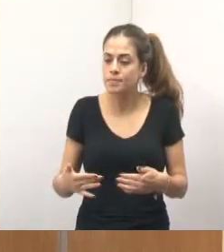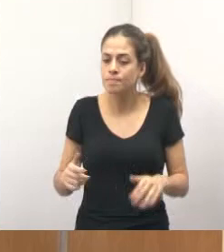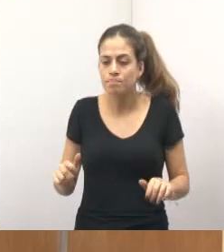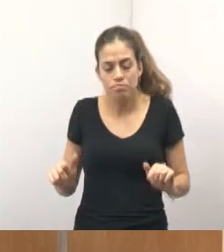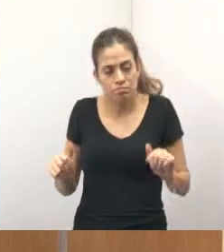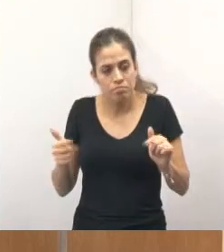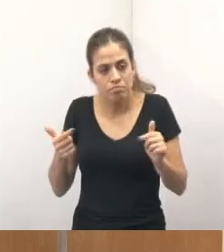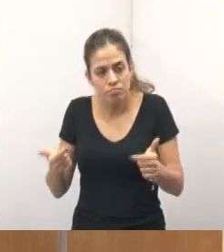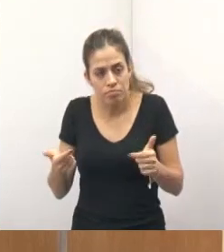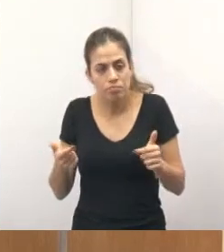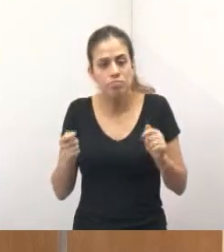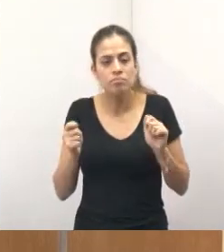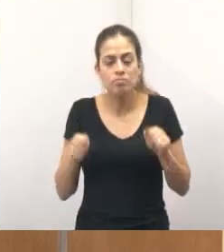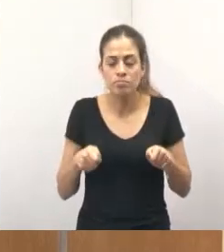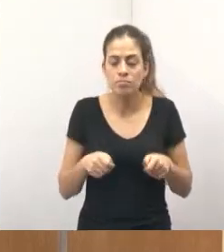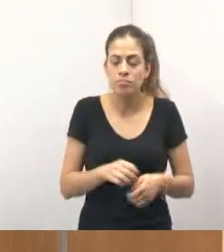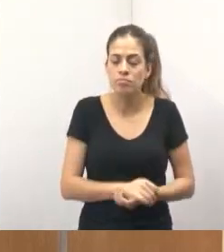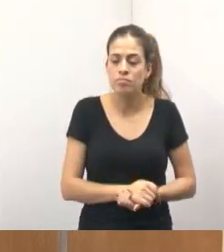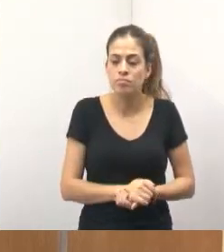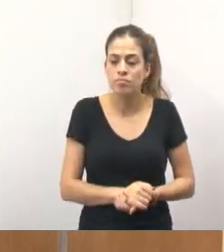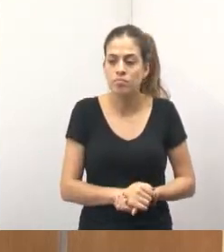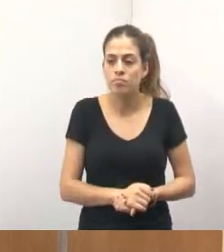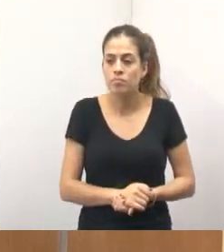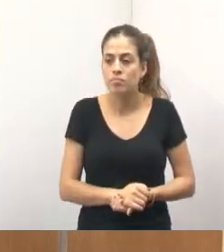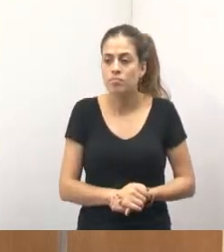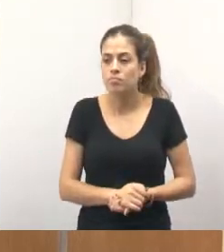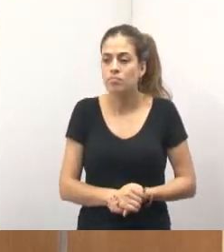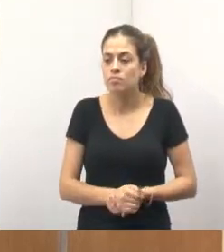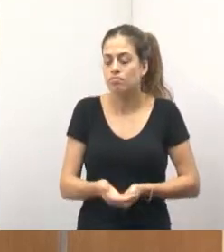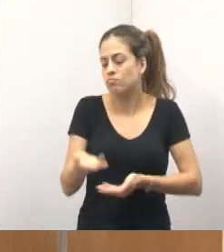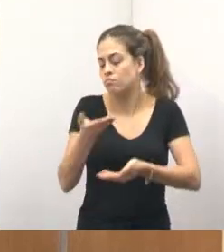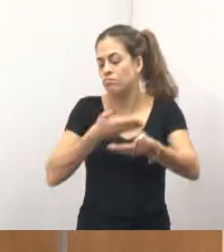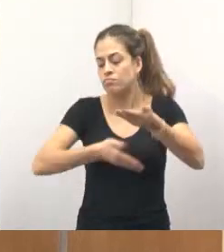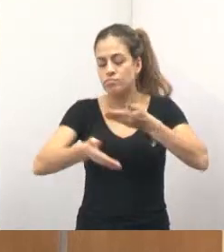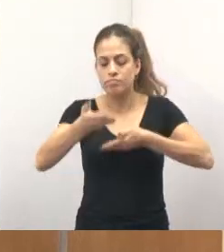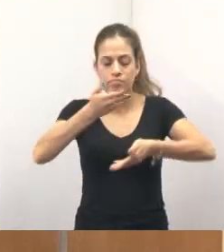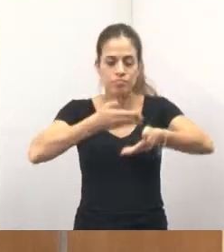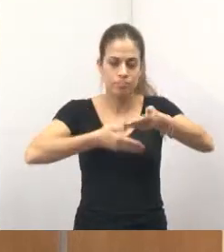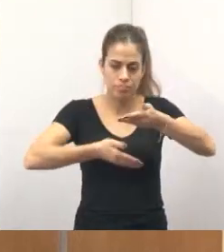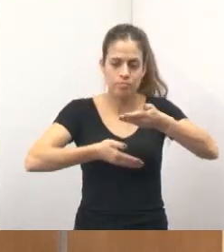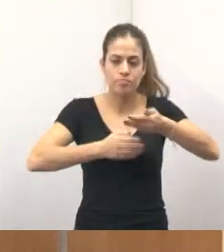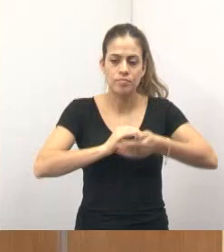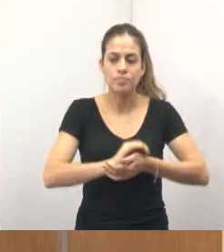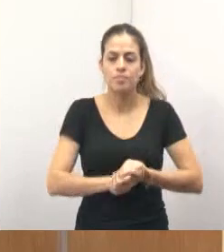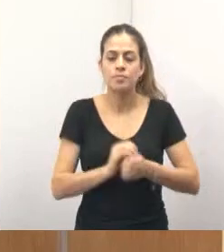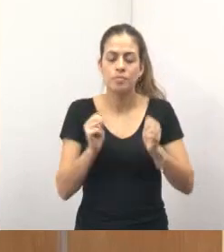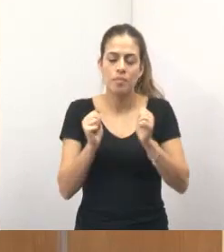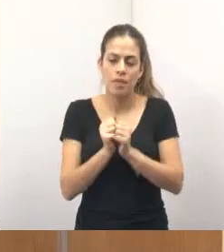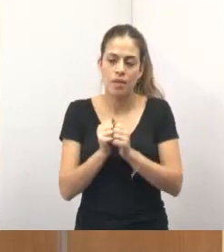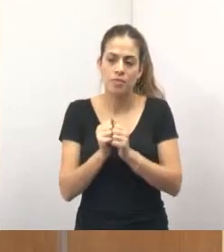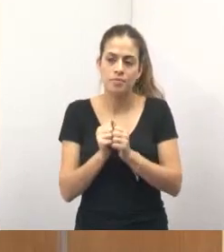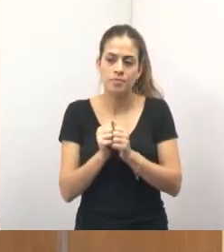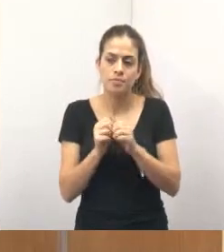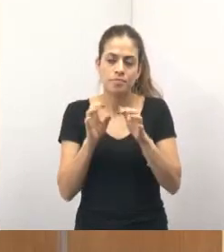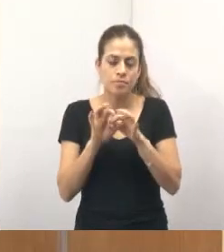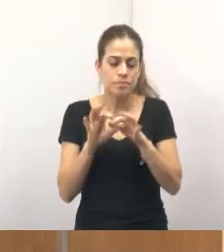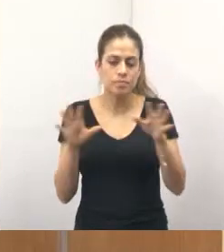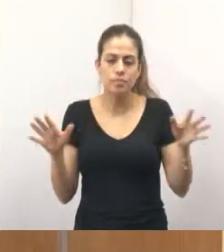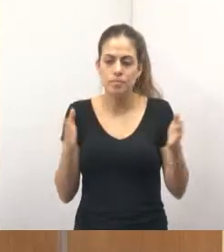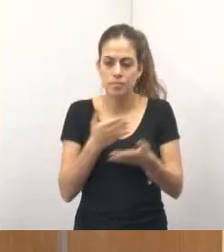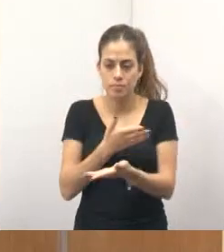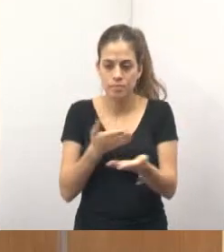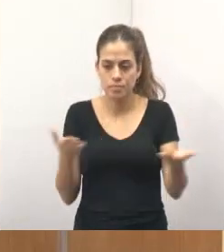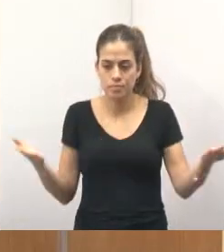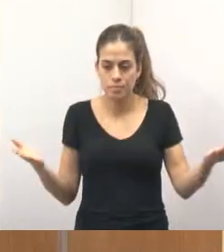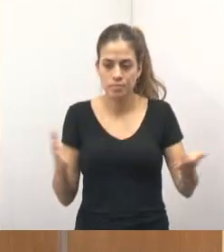dedicação possível. Então, fiquem à vontade de sempre estar conosco, porque a gente está lá à disposição mesmo.